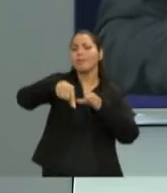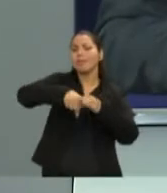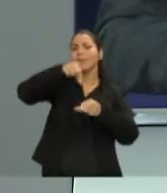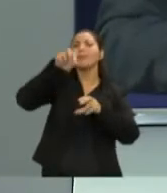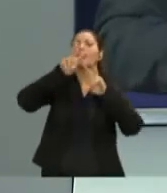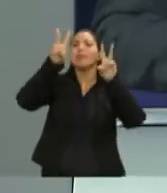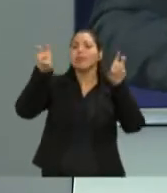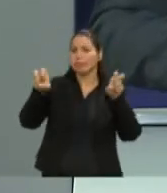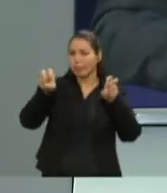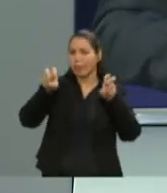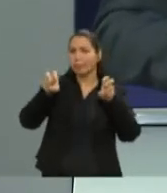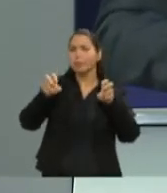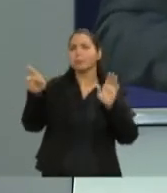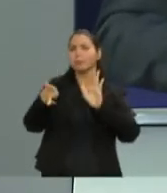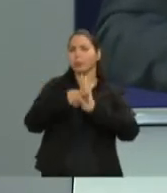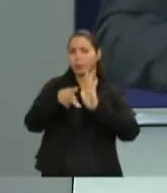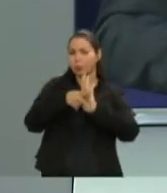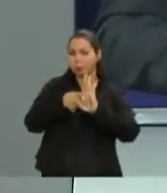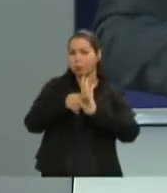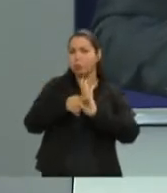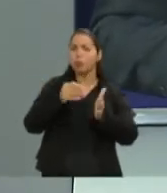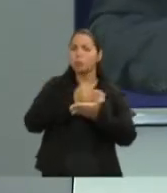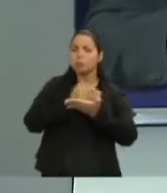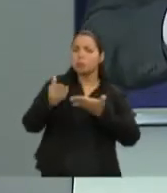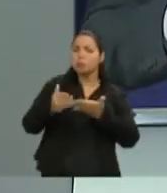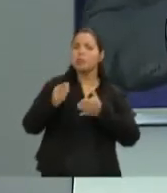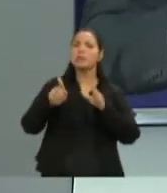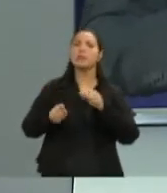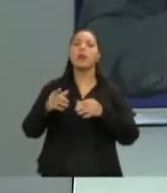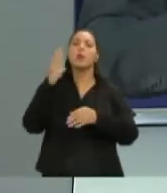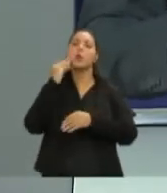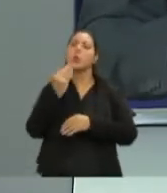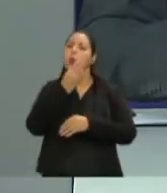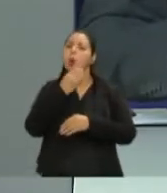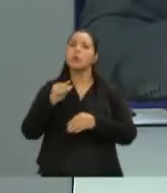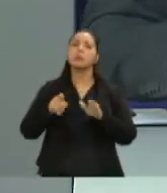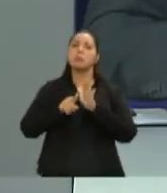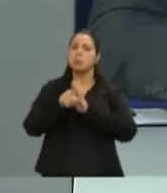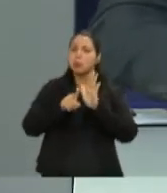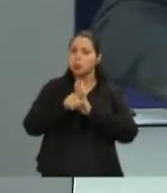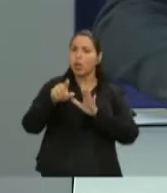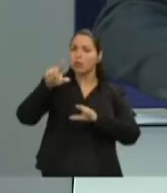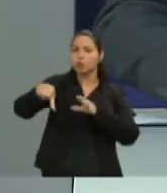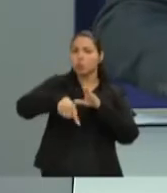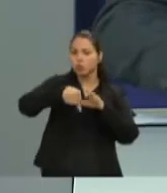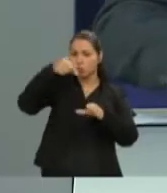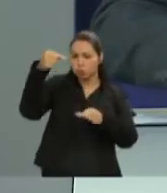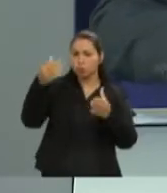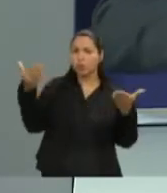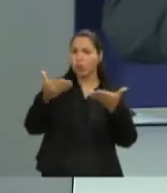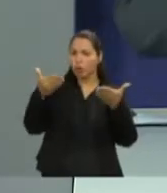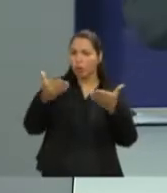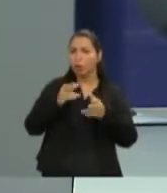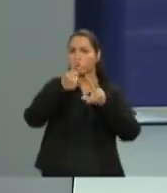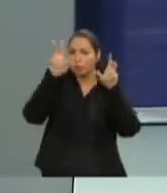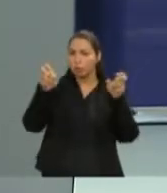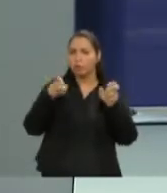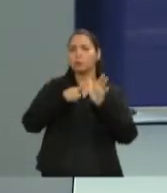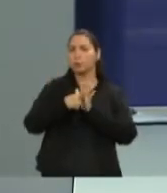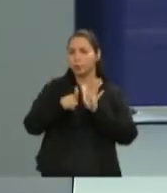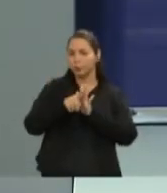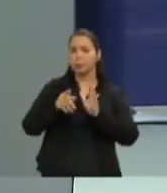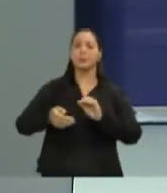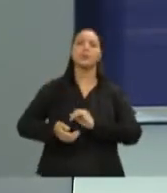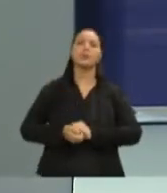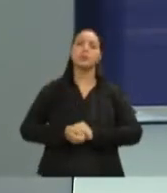começa a perguntar é o candidato João Cose. Eu vou te sortear o tema para que o candidato faça a sua pergunta. Aqui